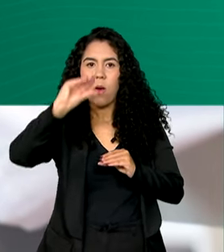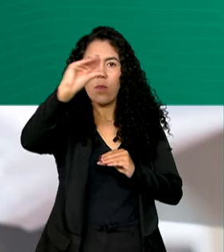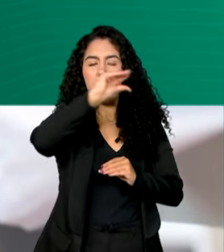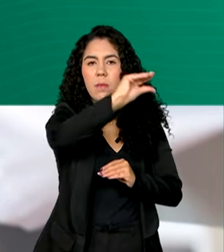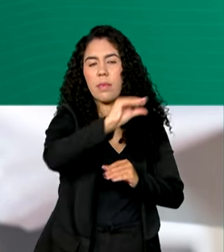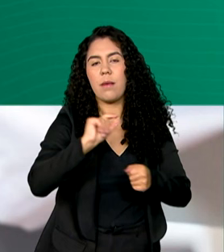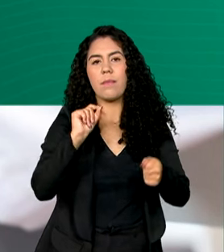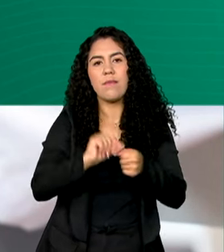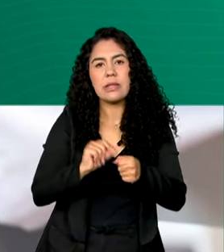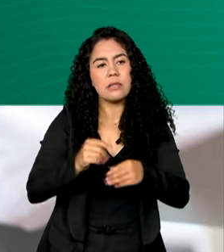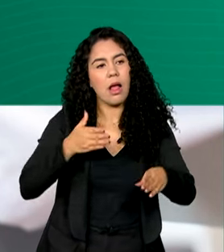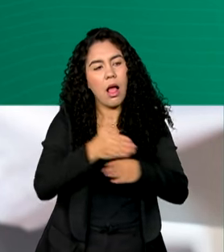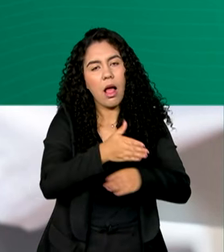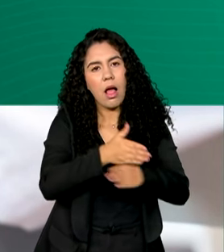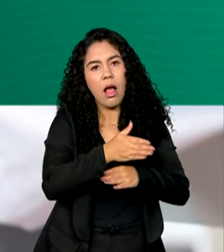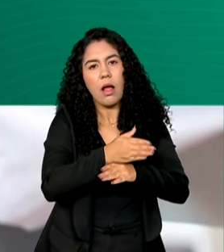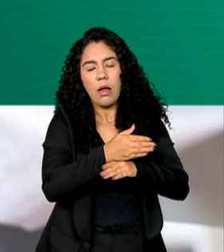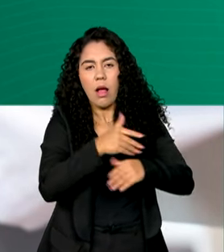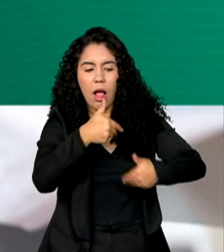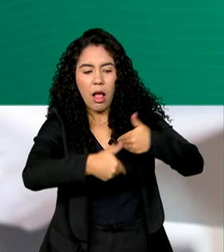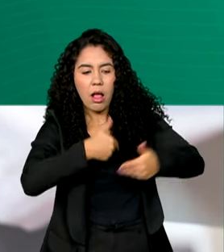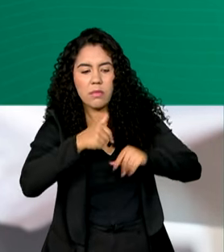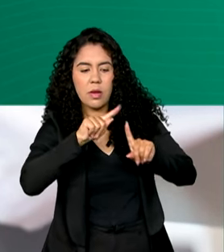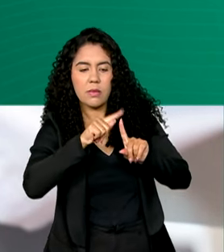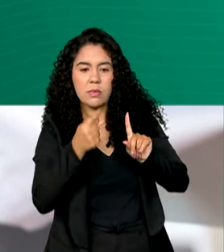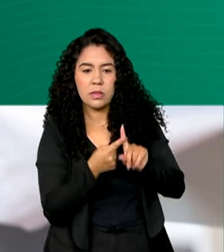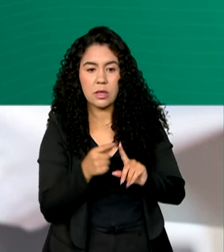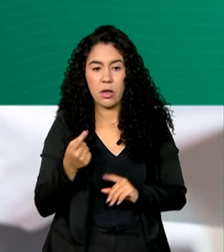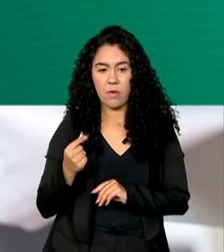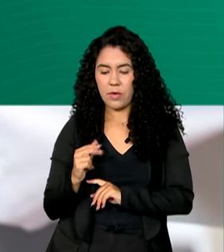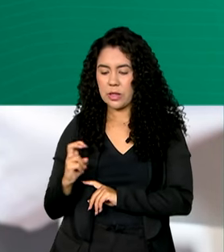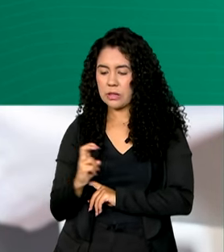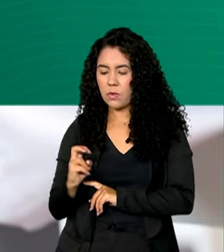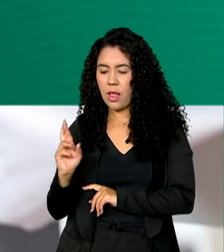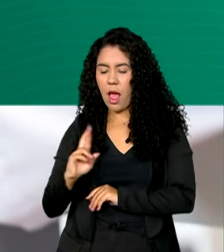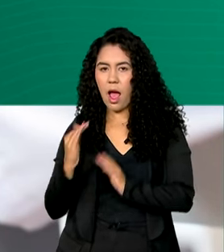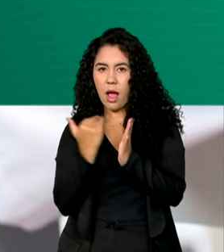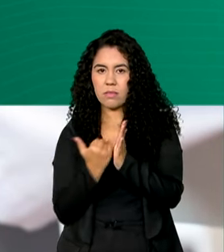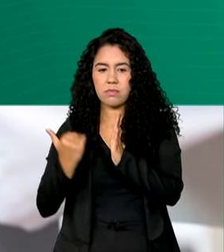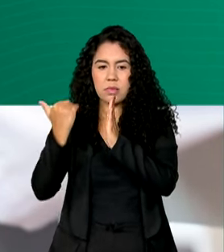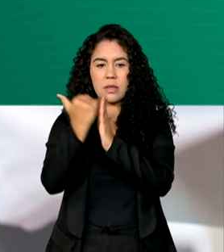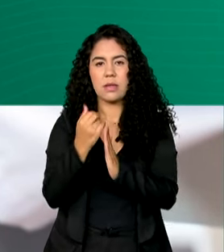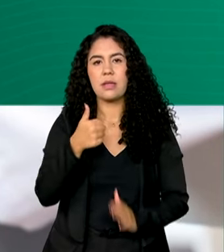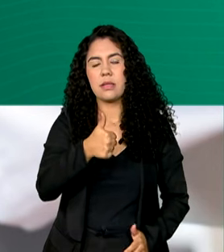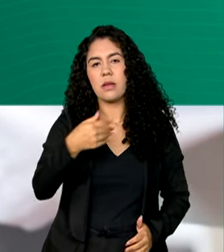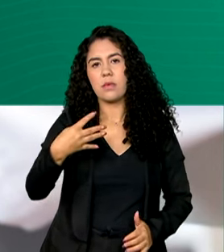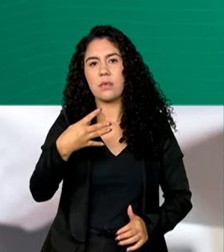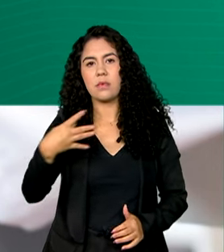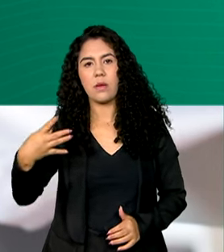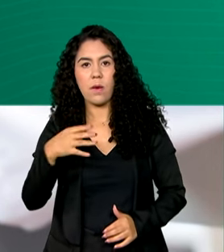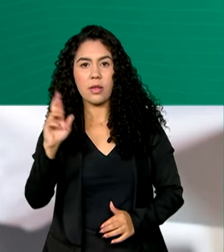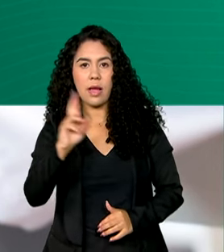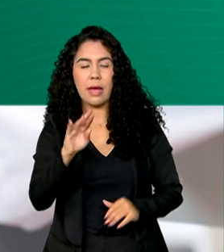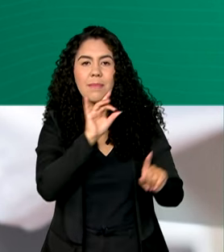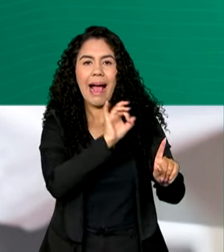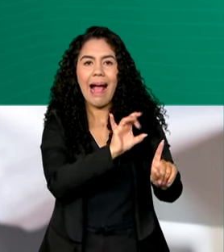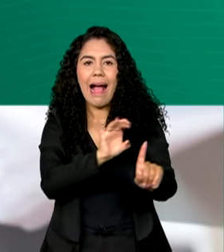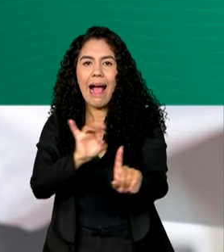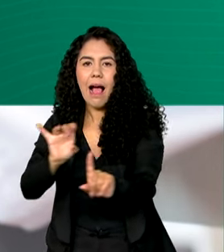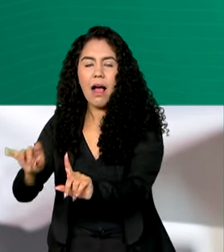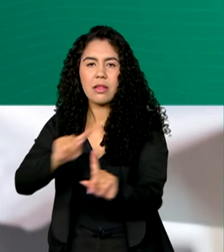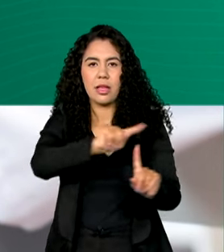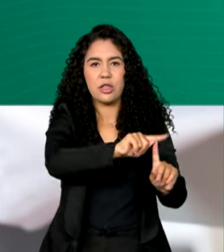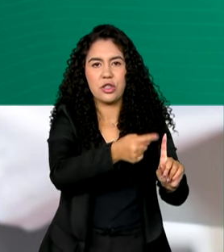-natal. De R$ 55,00 para R$ 144,00 por gestante. O pré